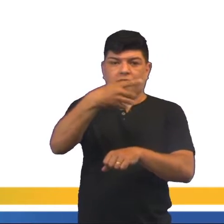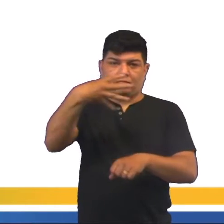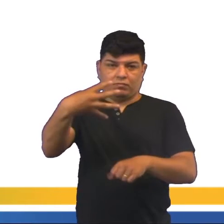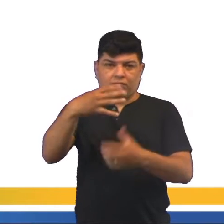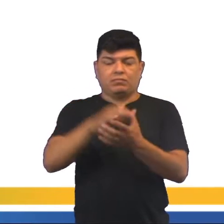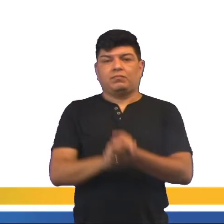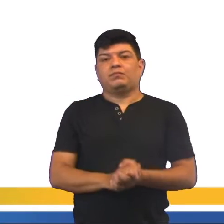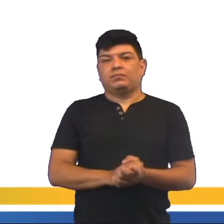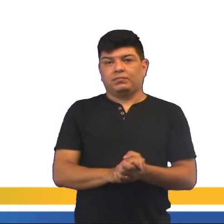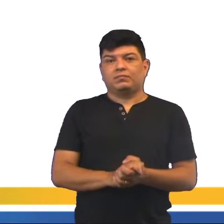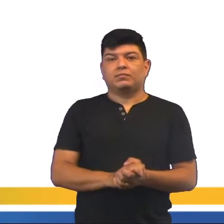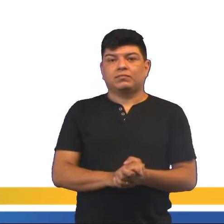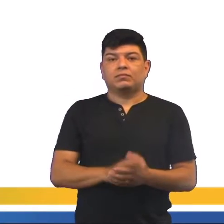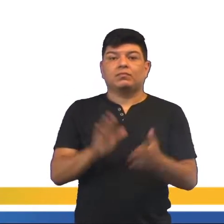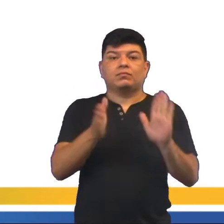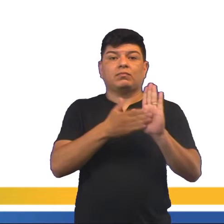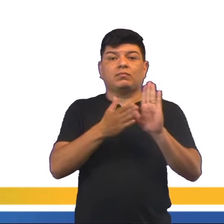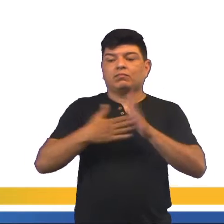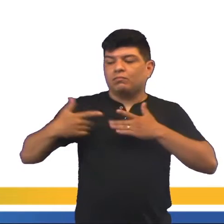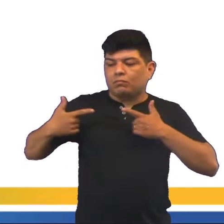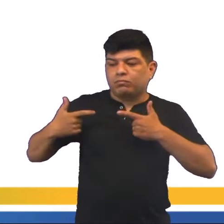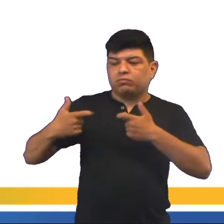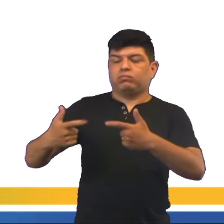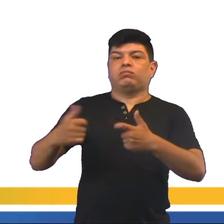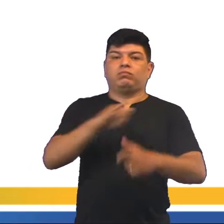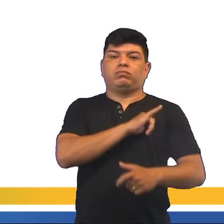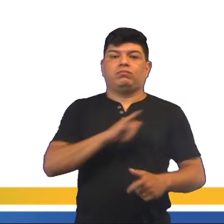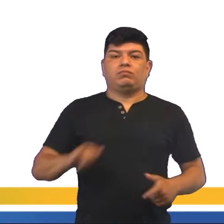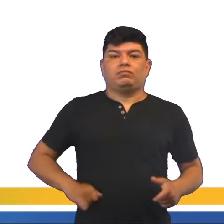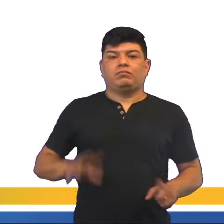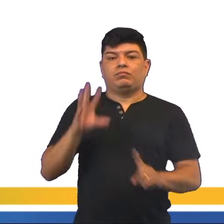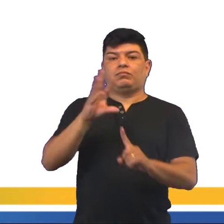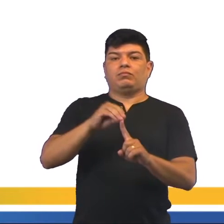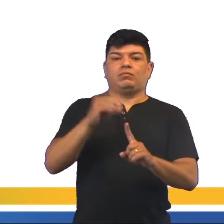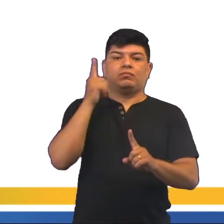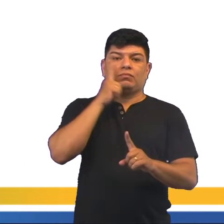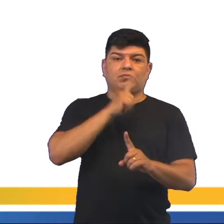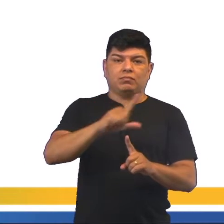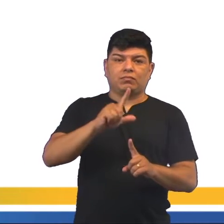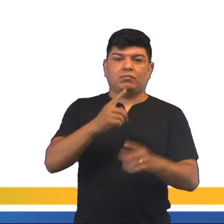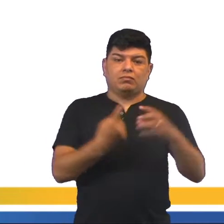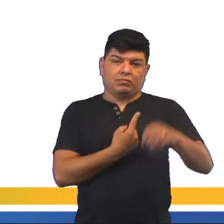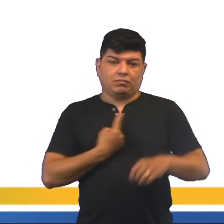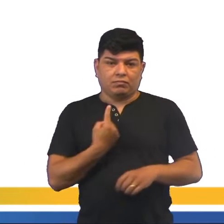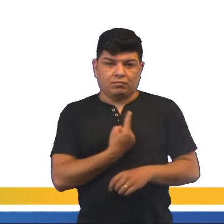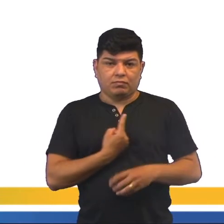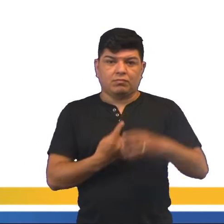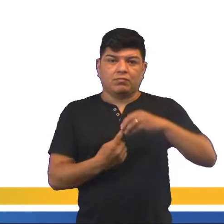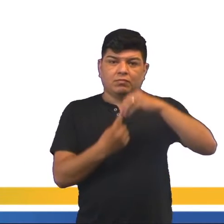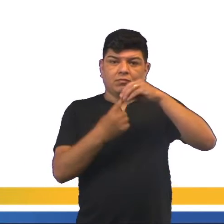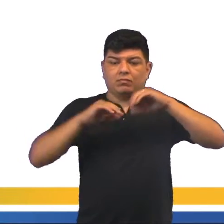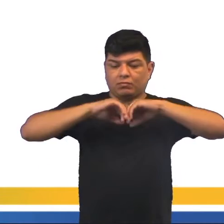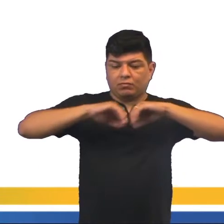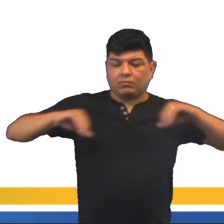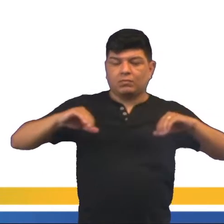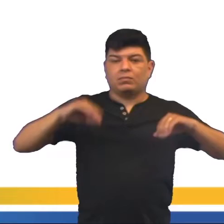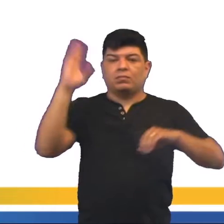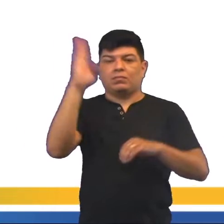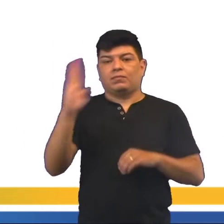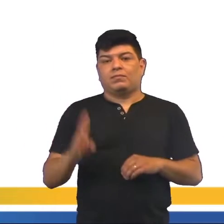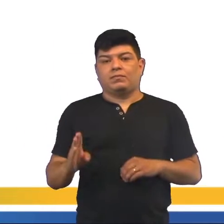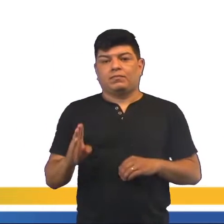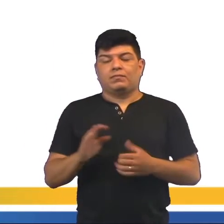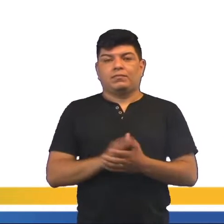confederação do Equador declara guerra ao império, né? E o objetivo era alcançar a autonomia, né? Se separando do Brasil,